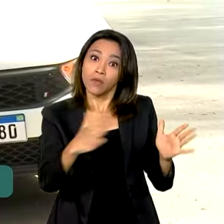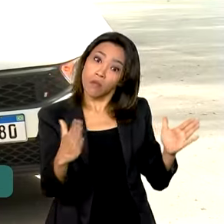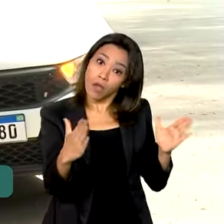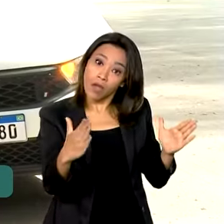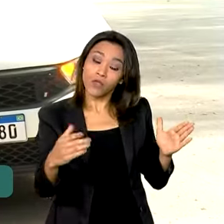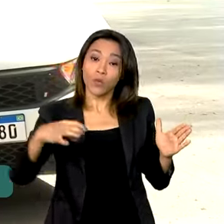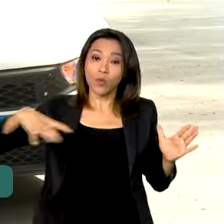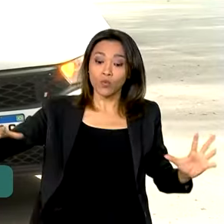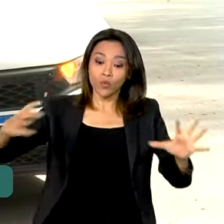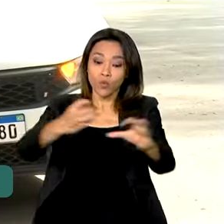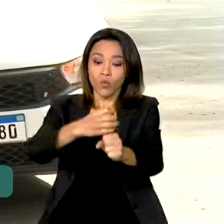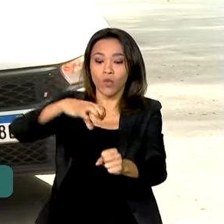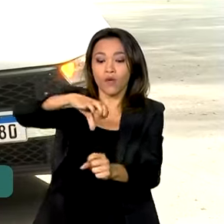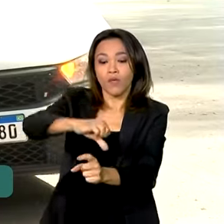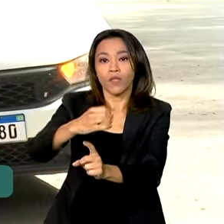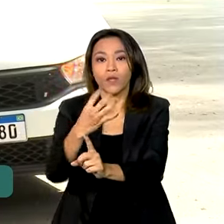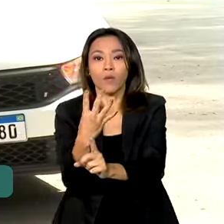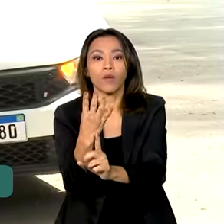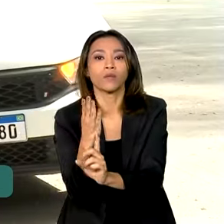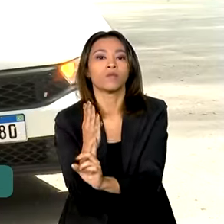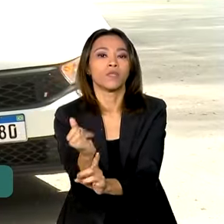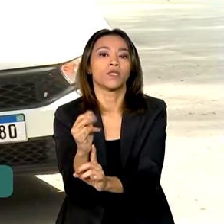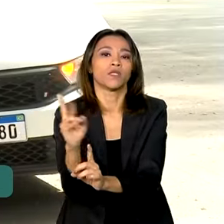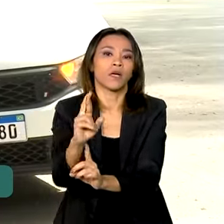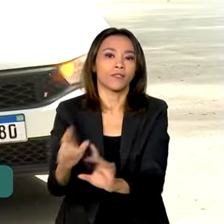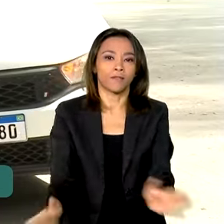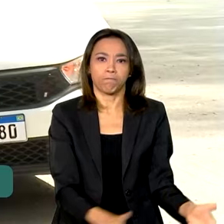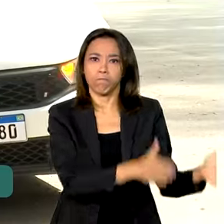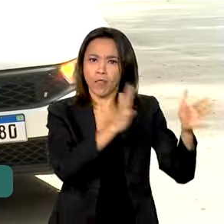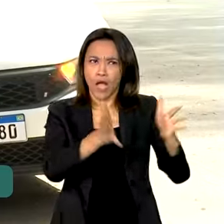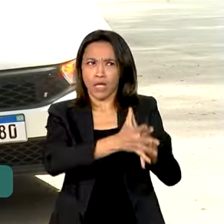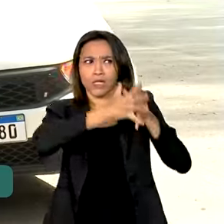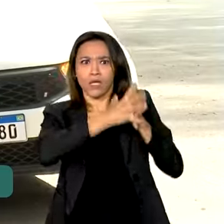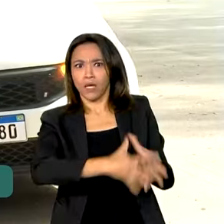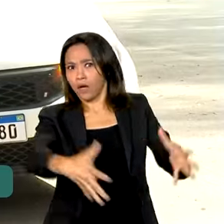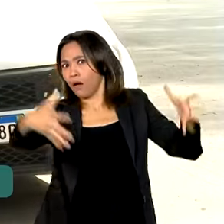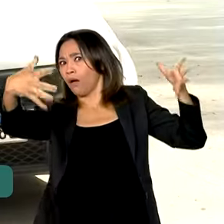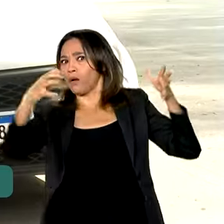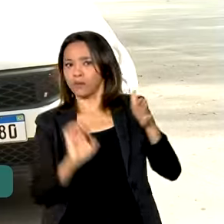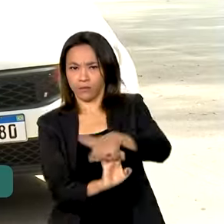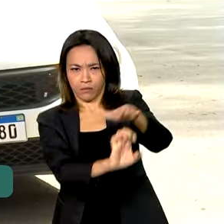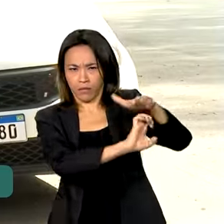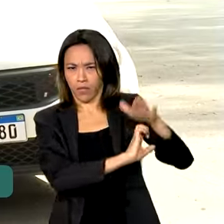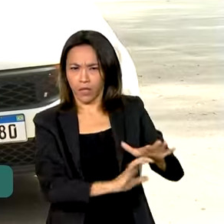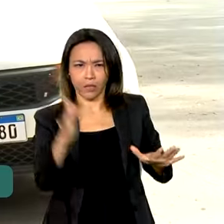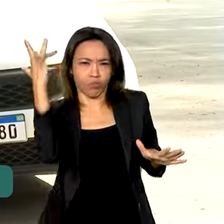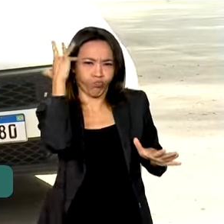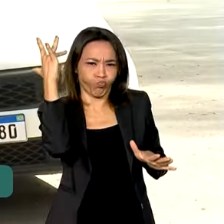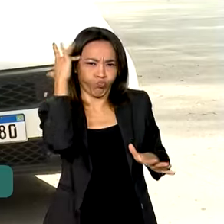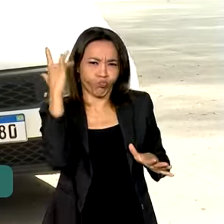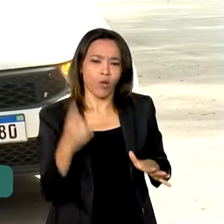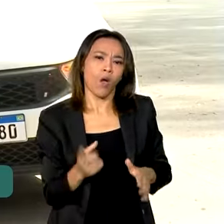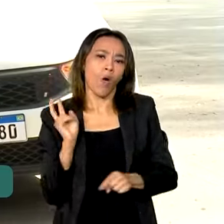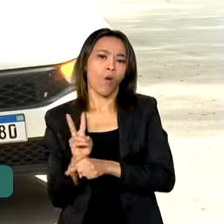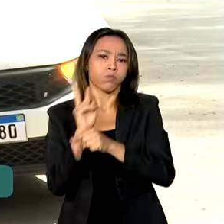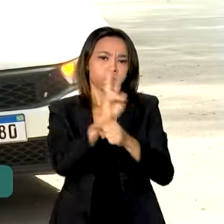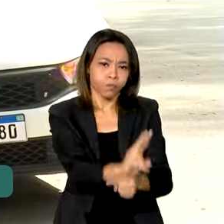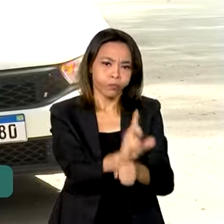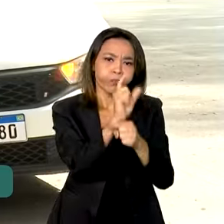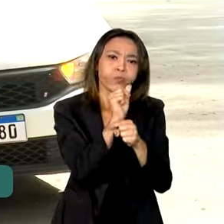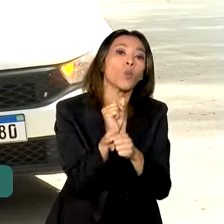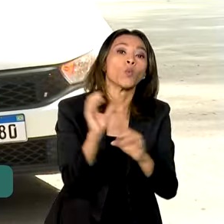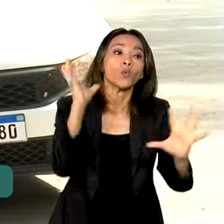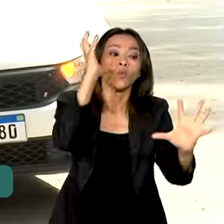bilhões de reais. Com relação aos grandes produtores, produtores de grande porte, os financiamentos realizados